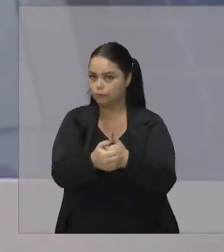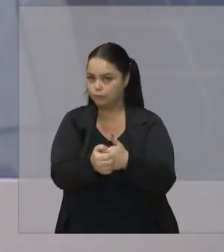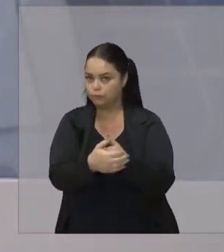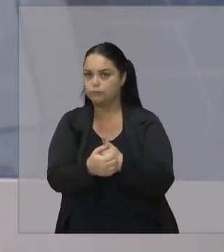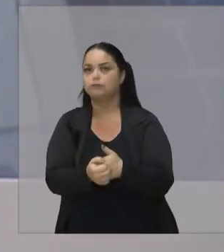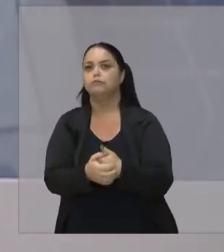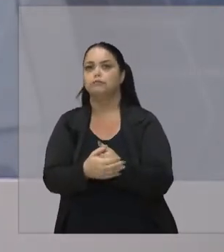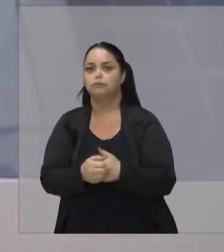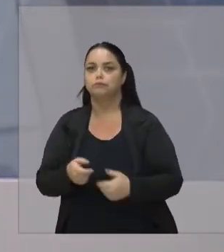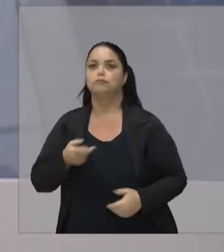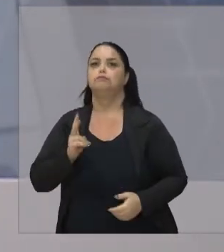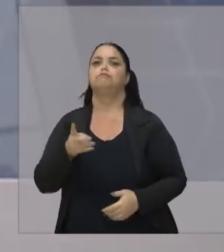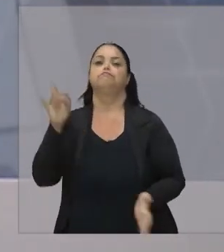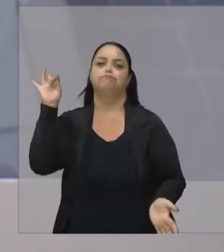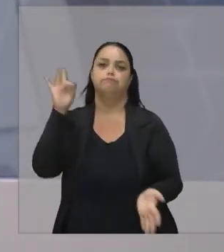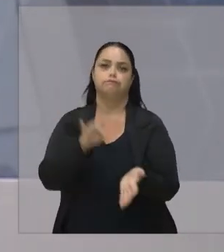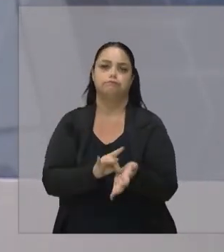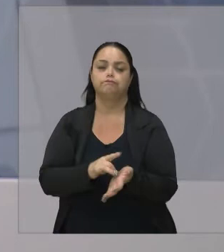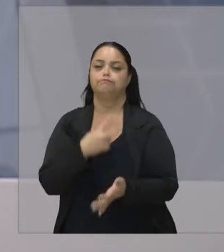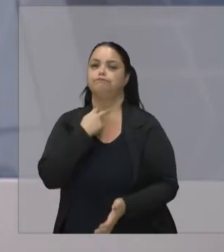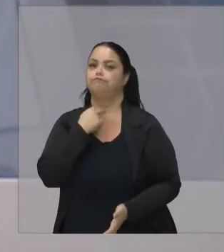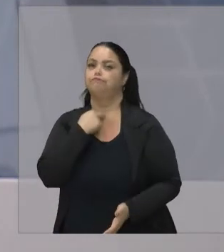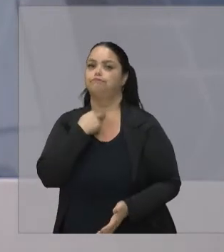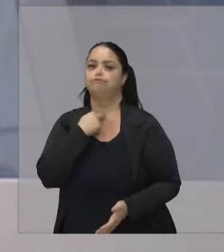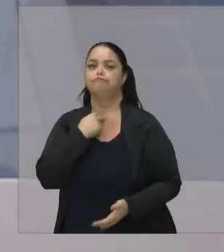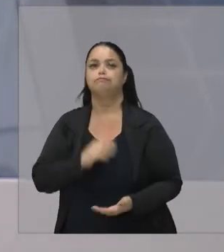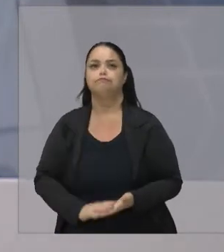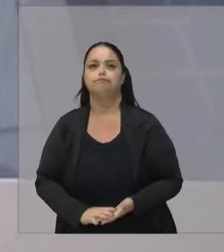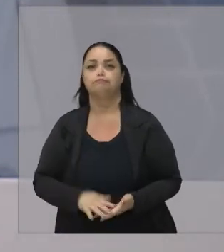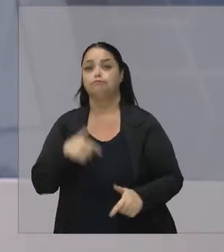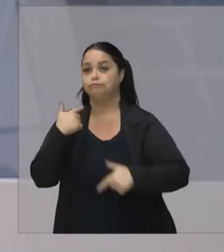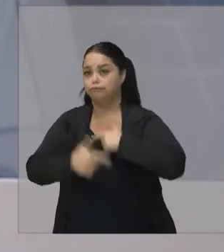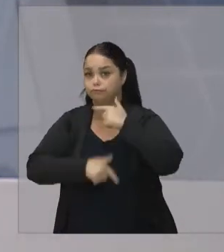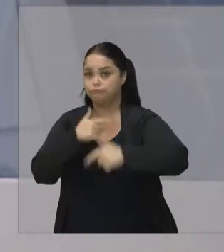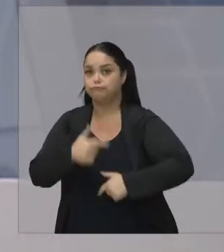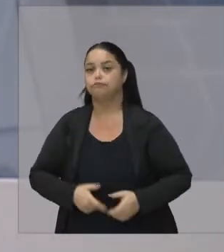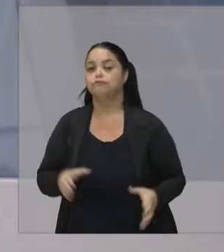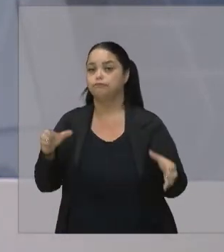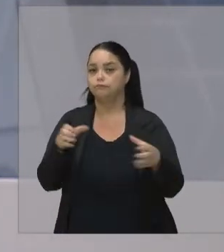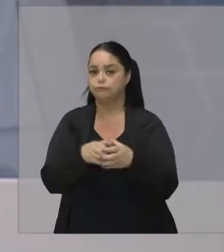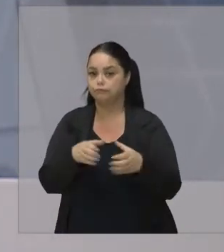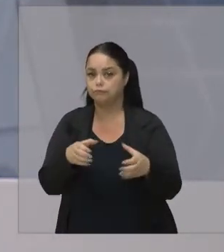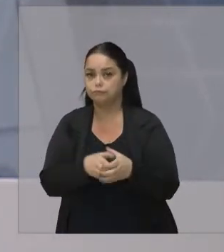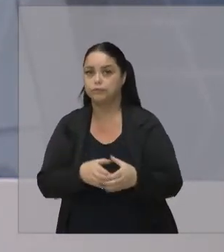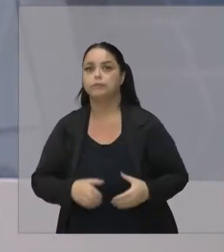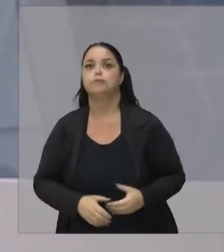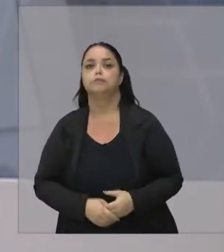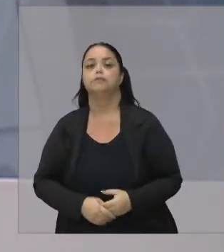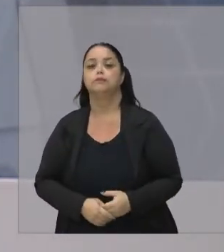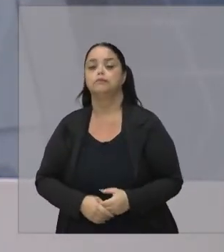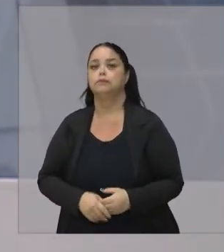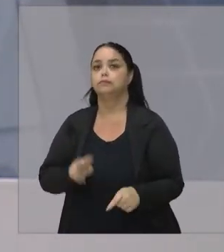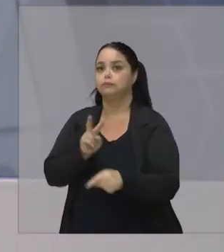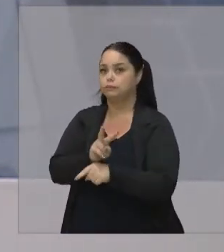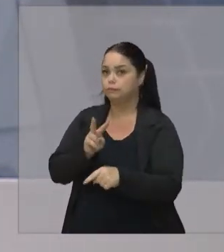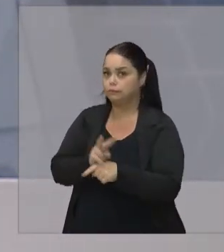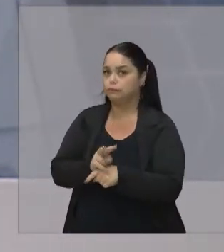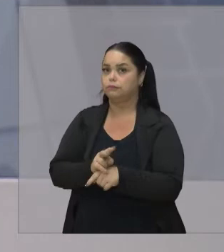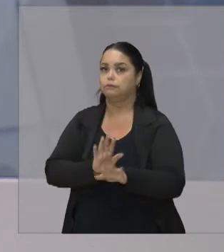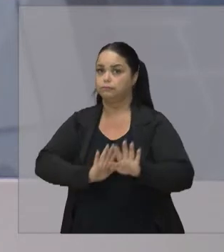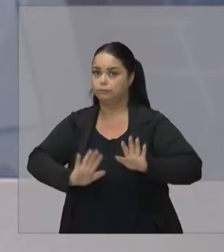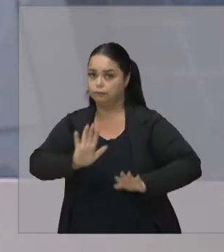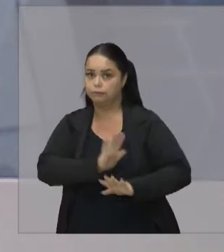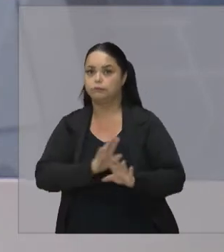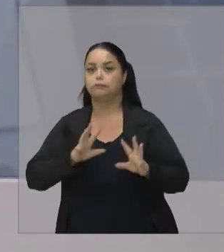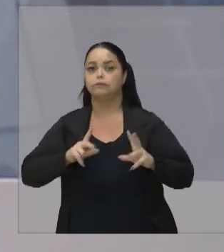deveriam ser De fato Não poderia deixar De ser um trabalho Da nossa equipe Com muito cuidado Muita cautela